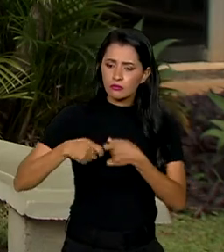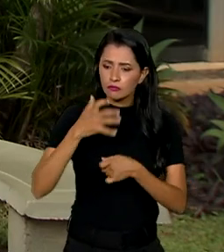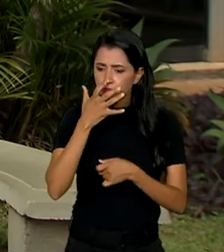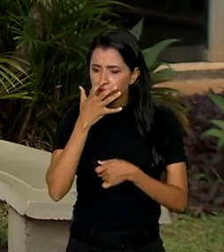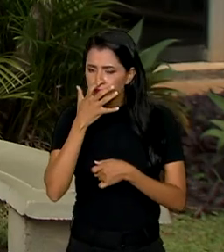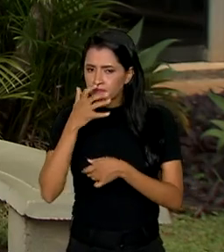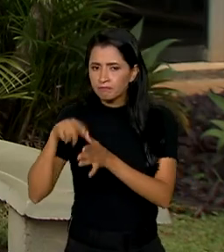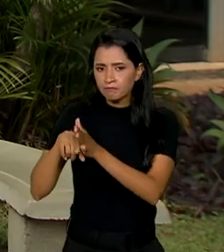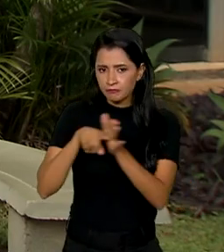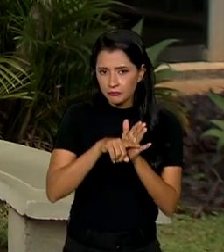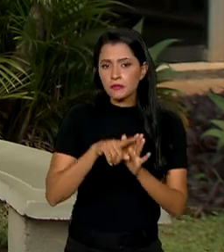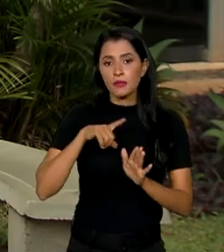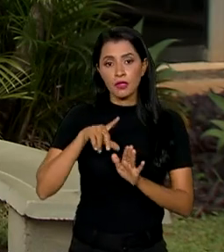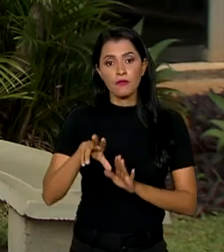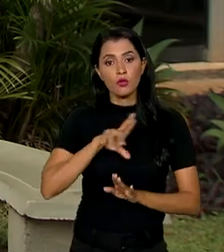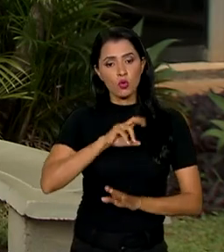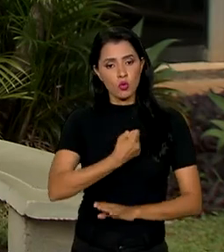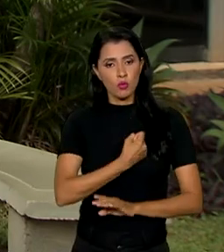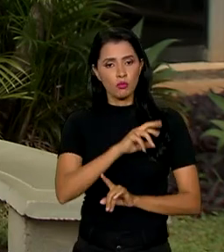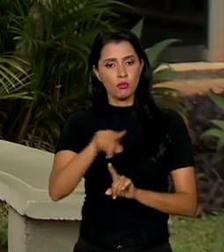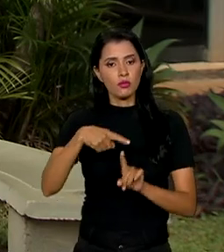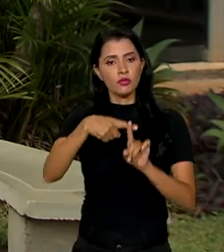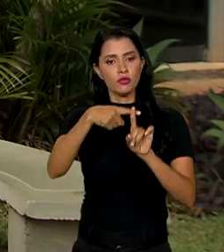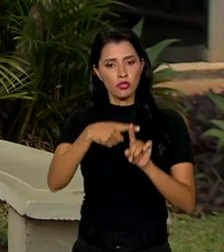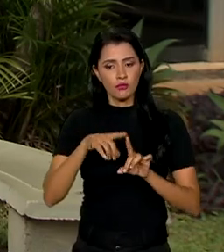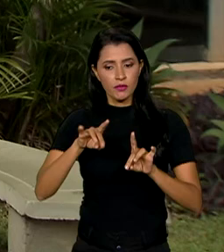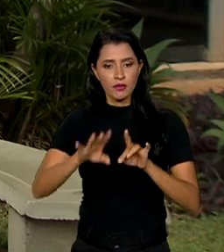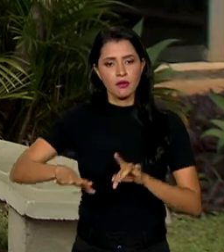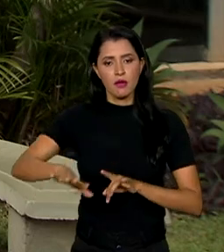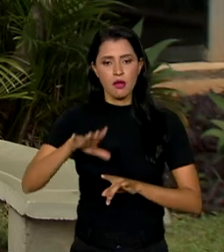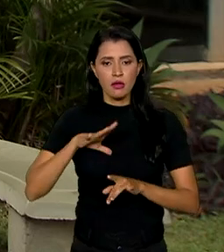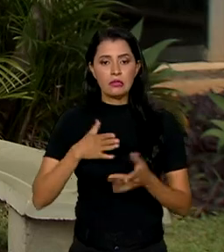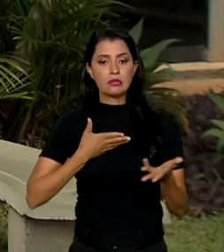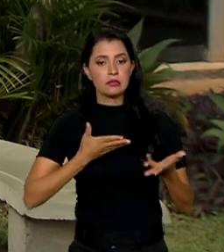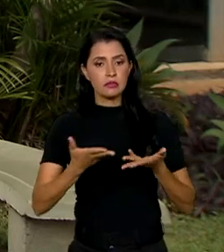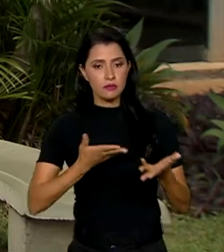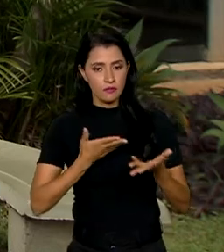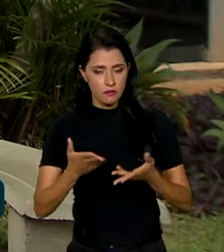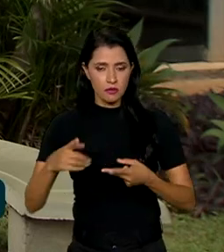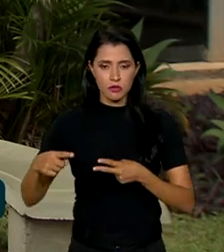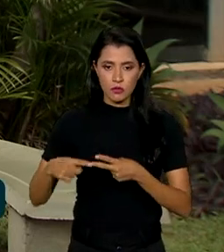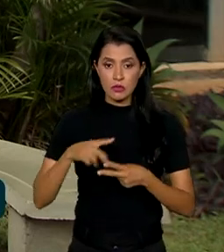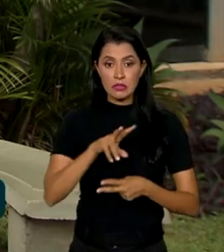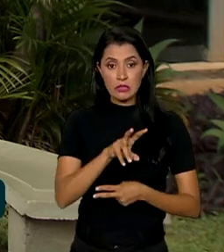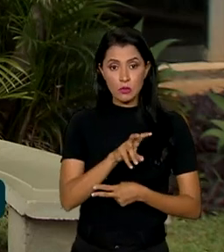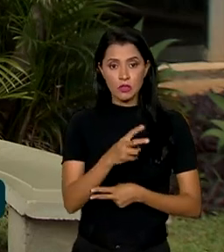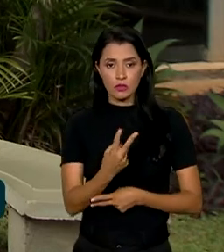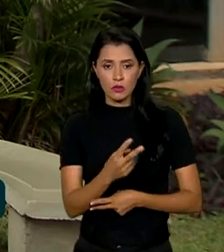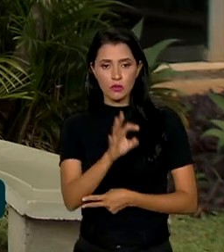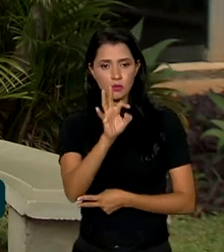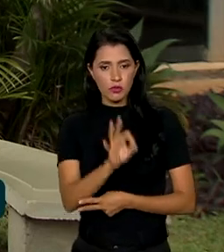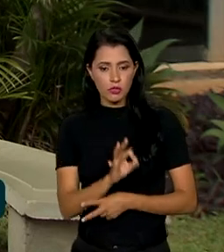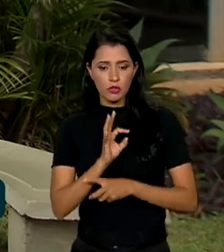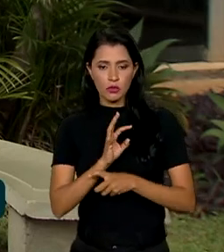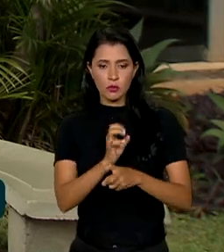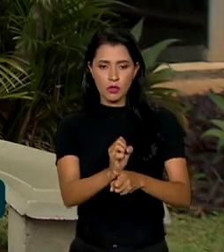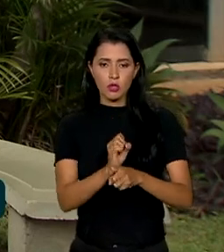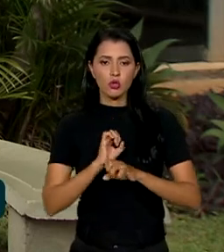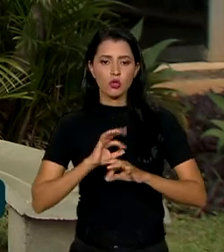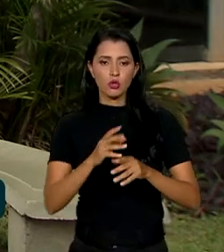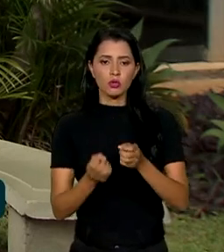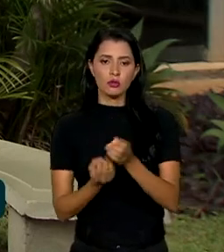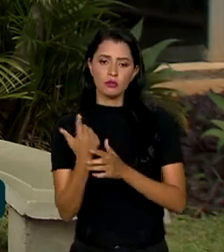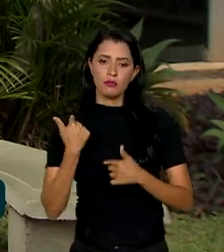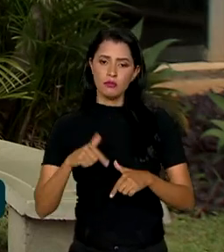tiveram saldo positivo, com destaque para os setores de serviços, com 52% do total de postos